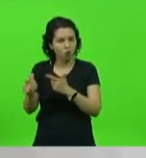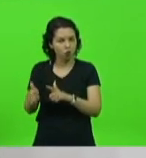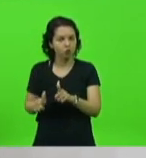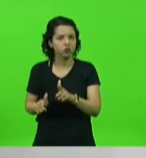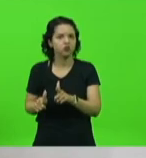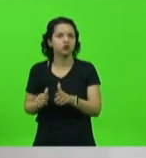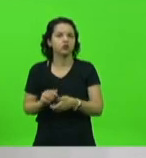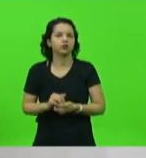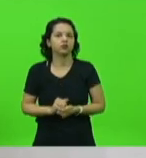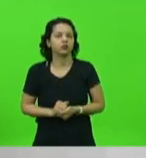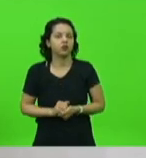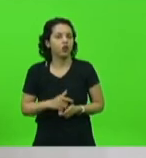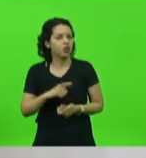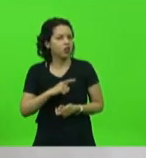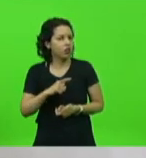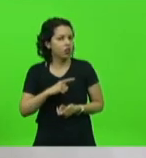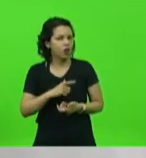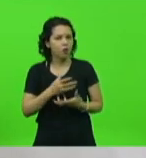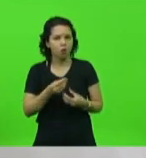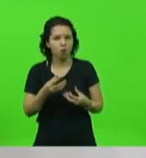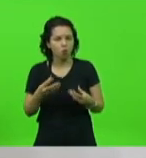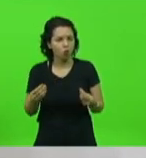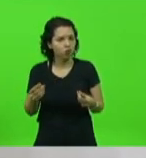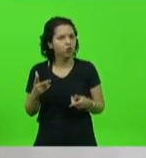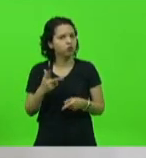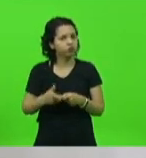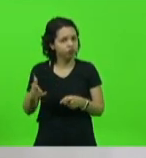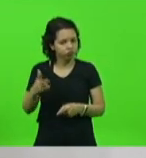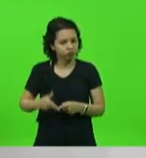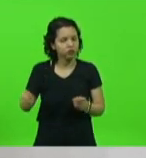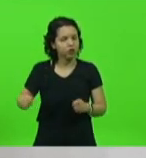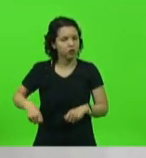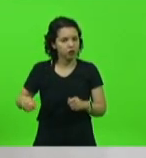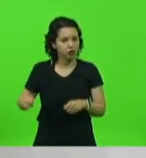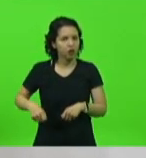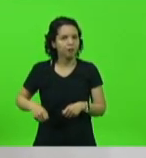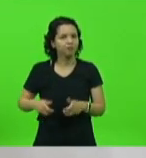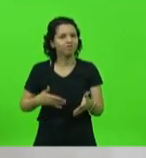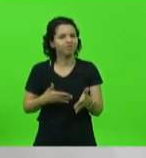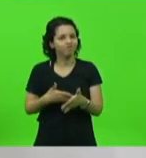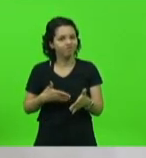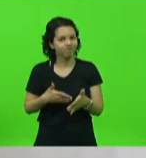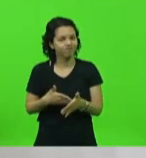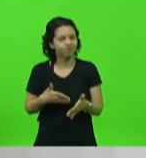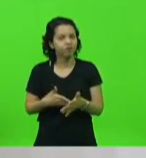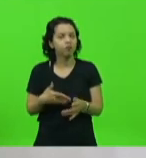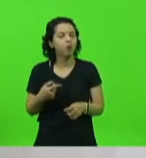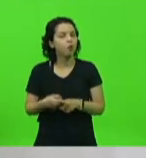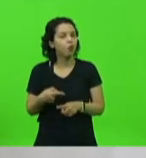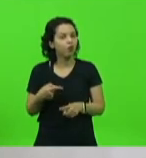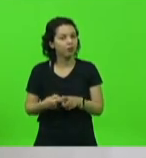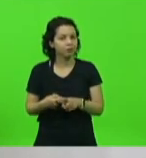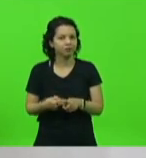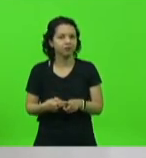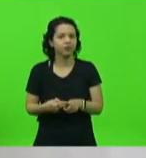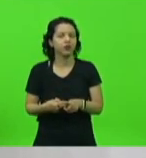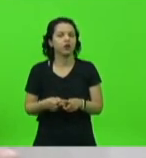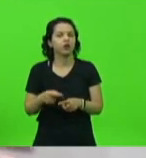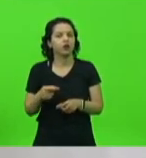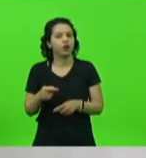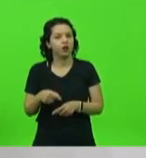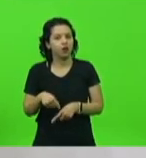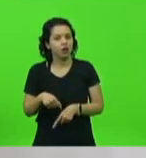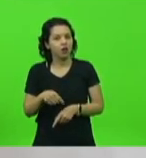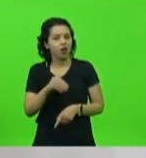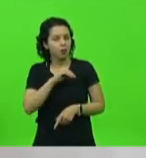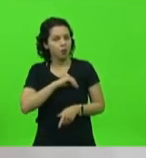de carreira, temos várias outras conquistas que nós podemos evoluir, mas que está empacado por causa dessa reposição inflacionária que